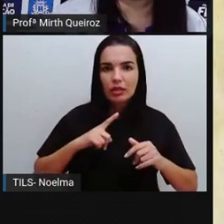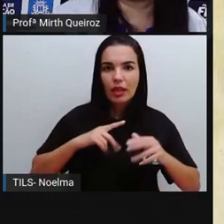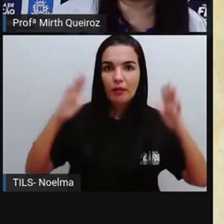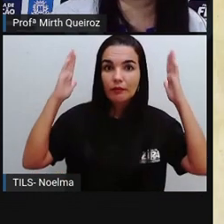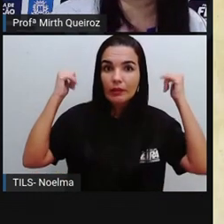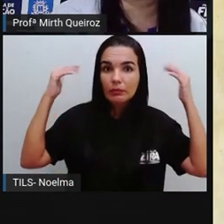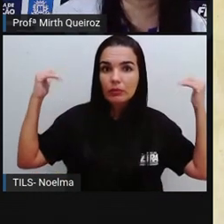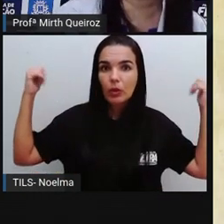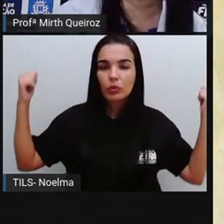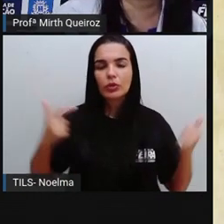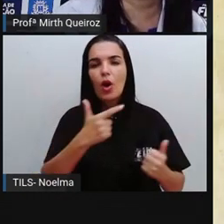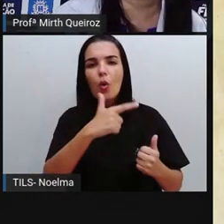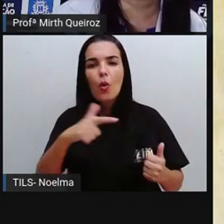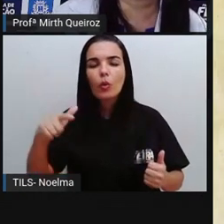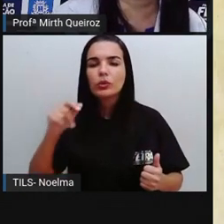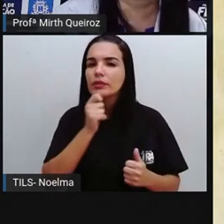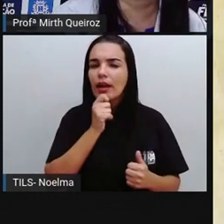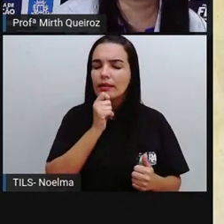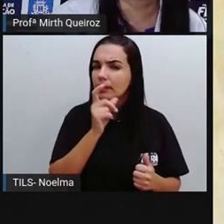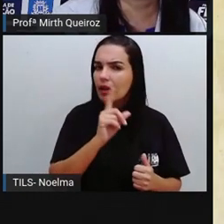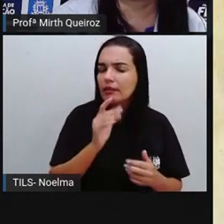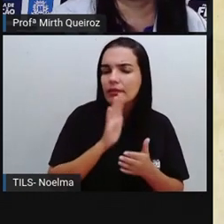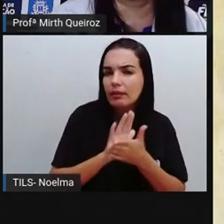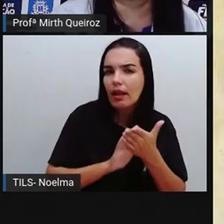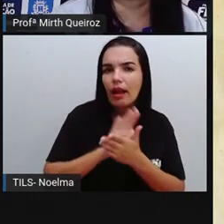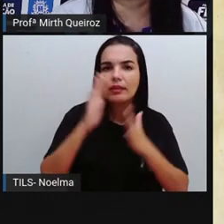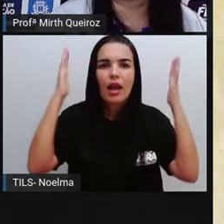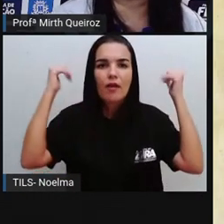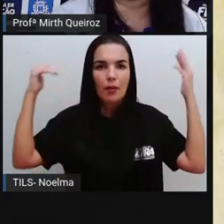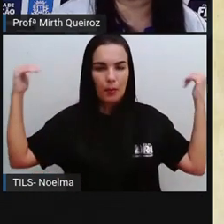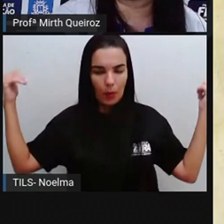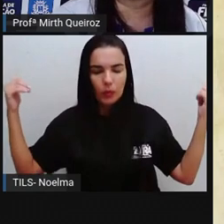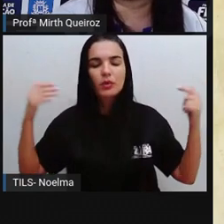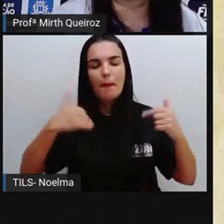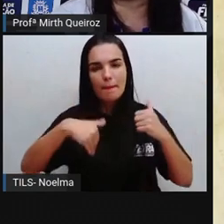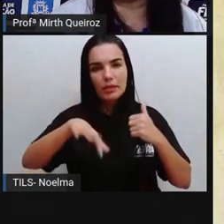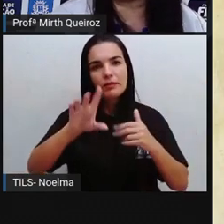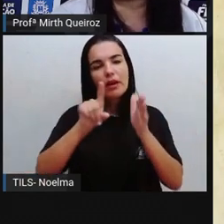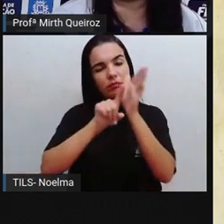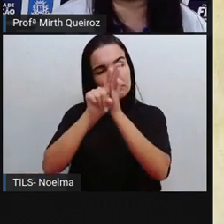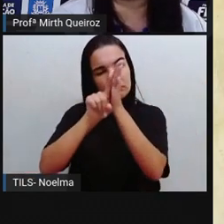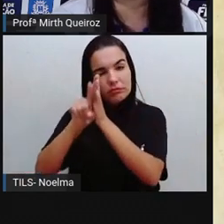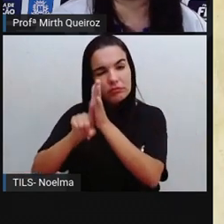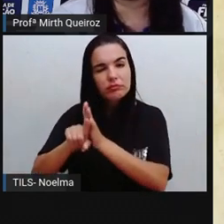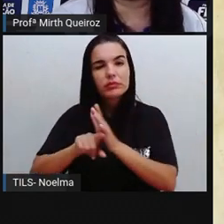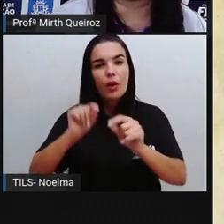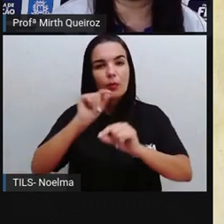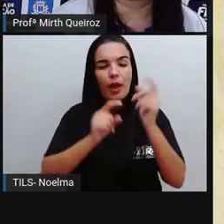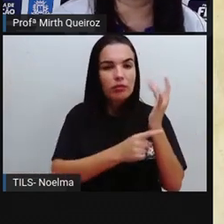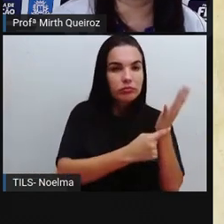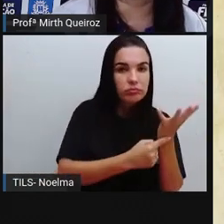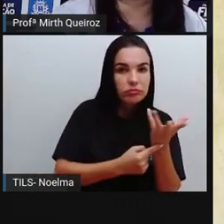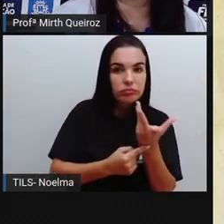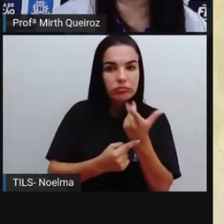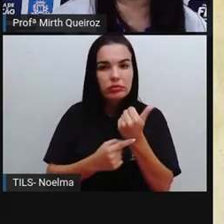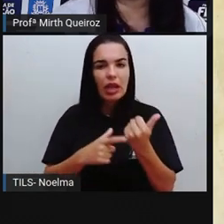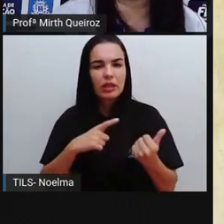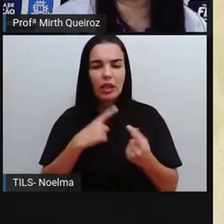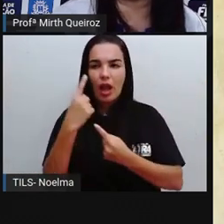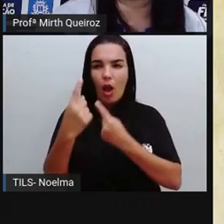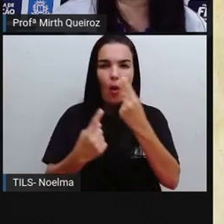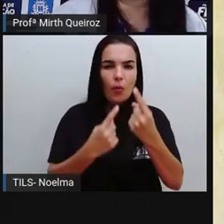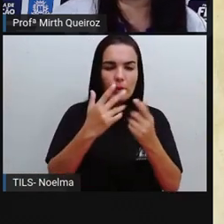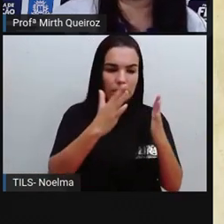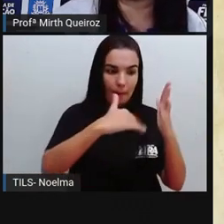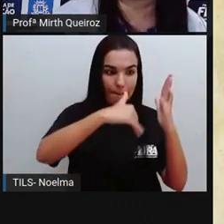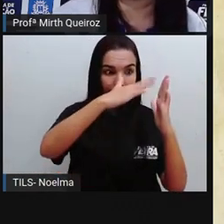outros em busca desse reconhecimento. A gente vai analisar nessas obras algumas pinturas de